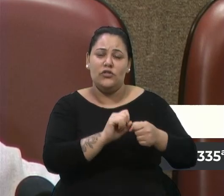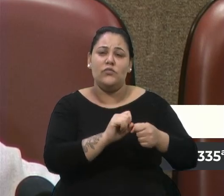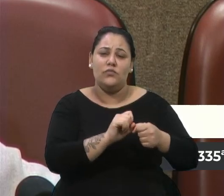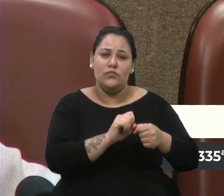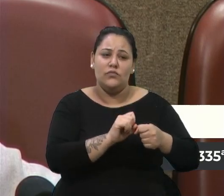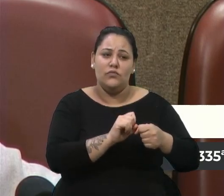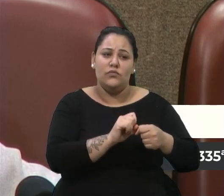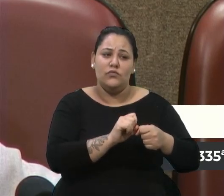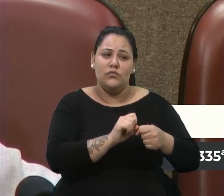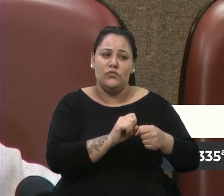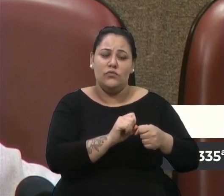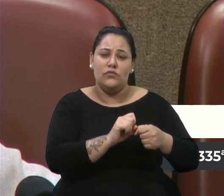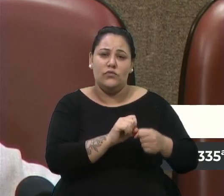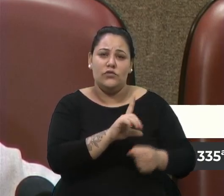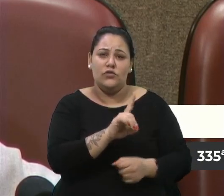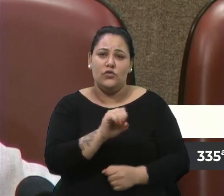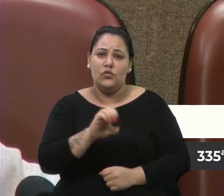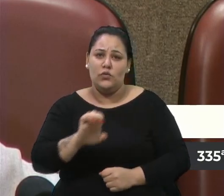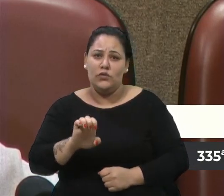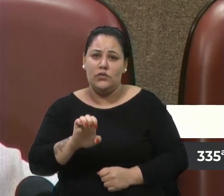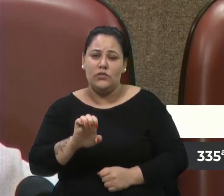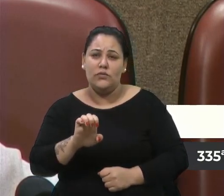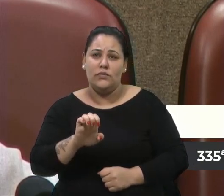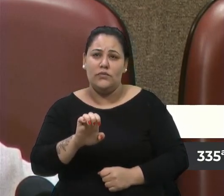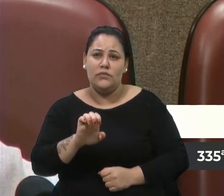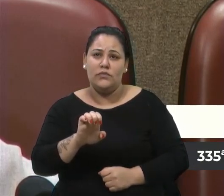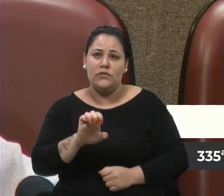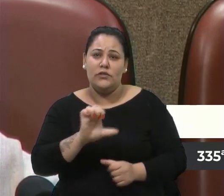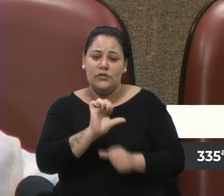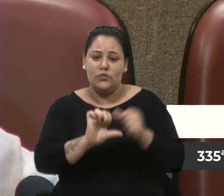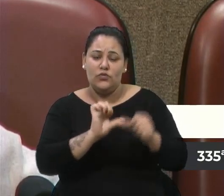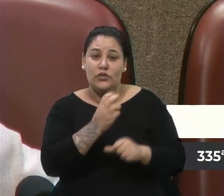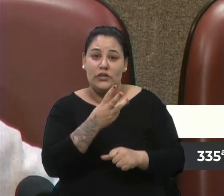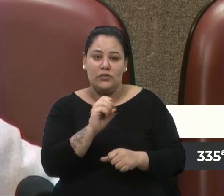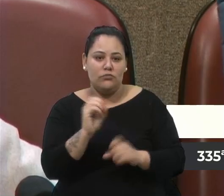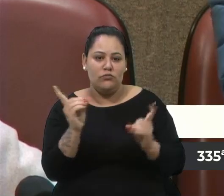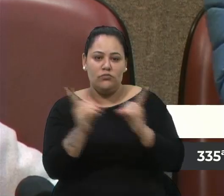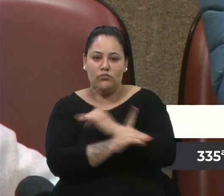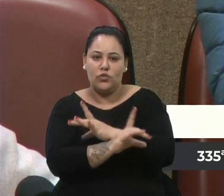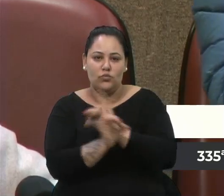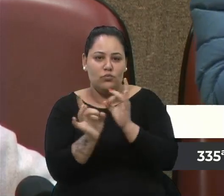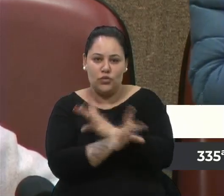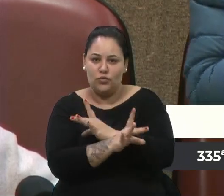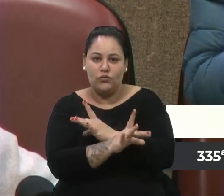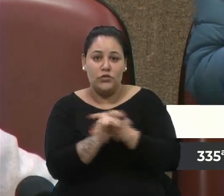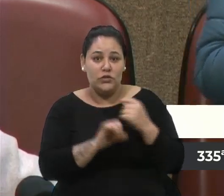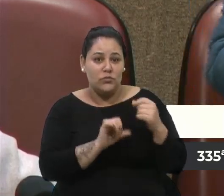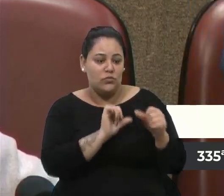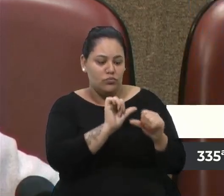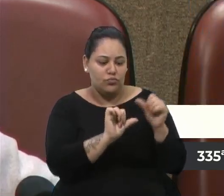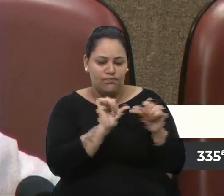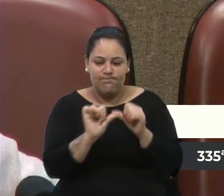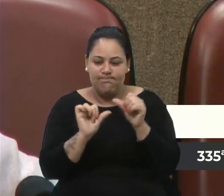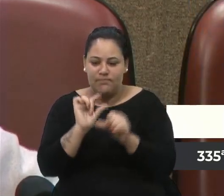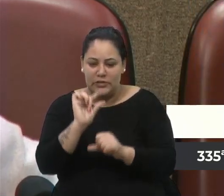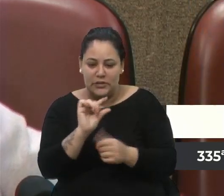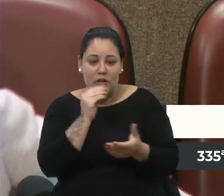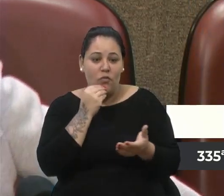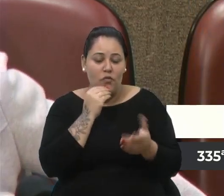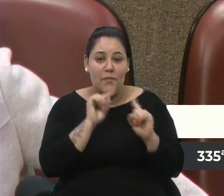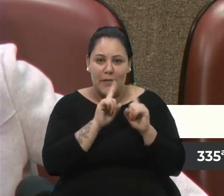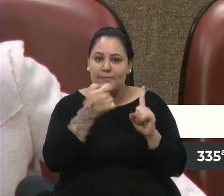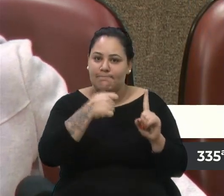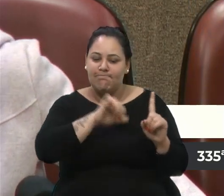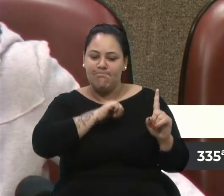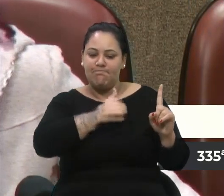de Caxias do Sul. Então são mudanças que muitas vezes parecem pequenas, óbvias, mas que precisam do ato para ela